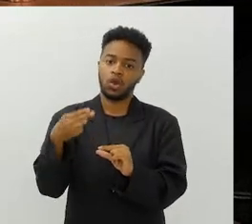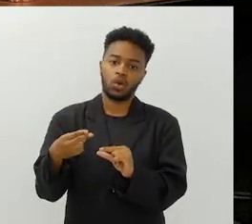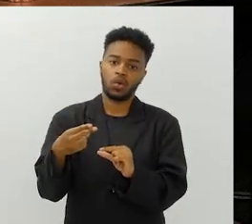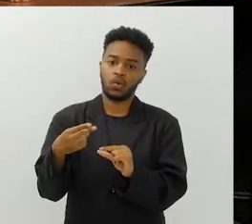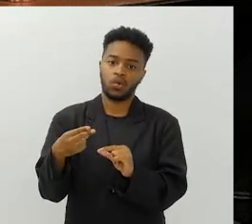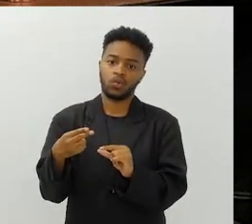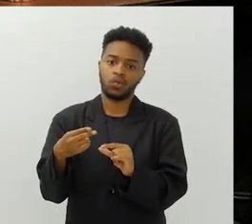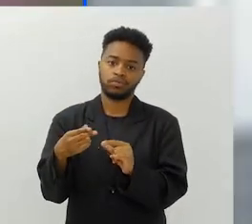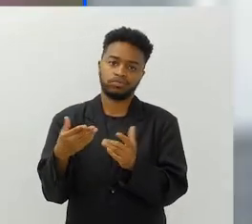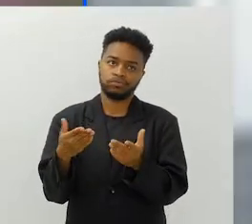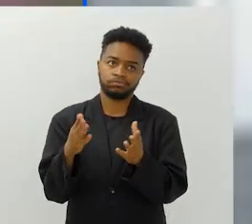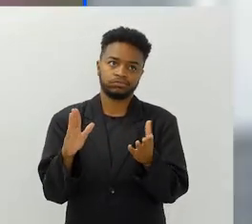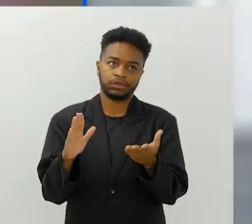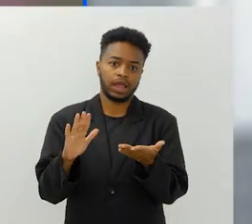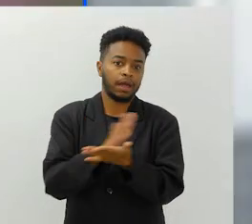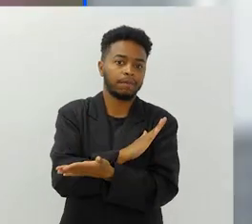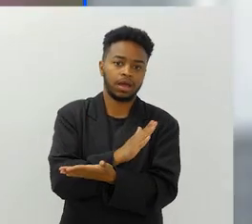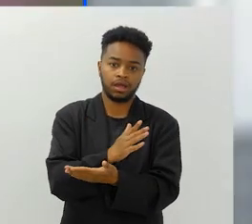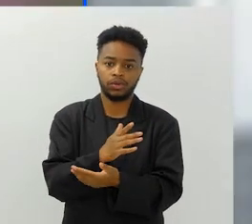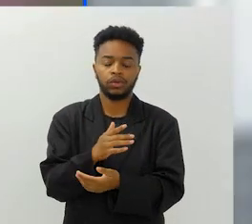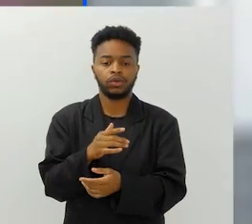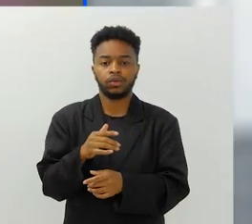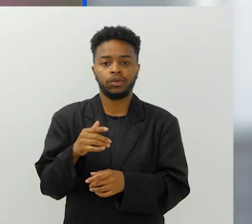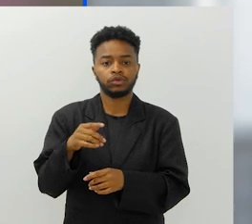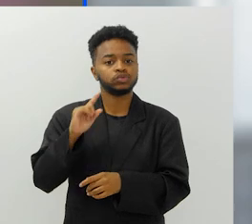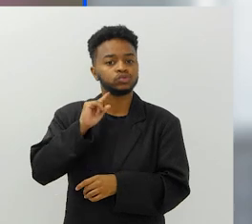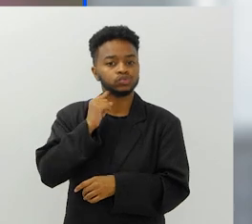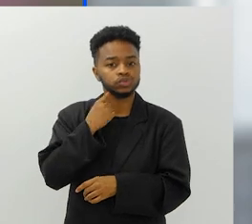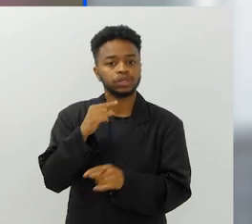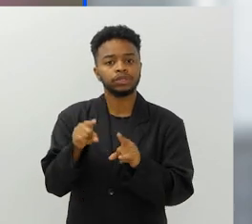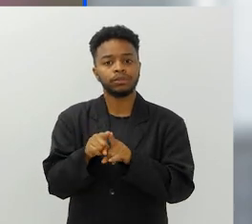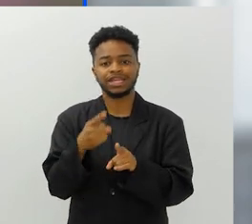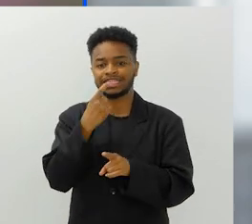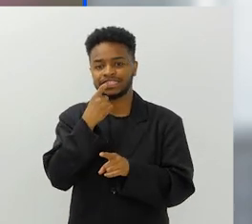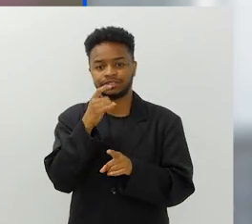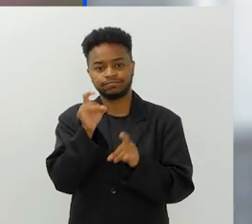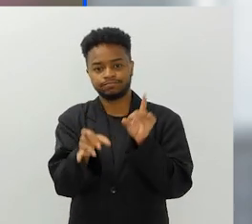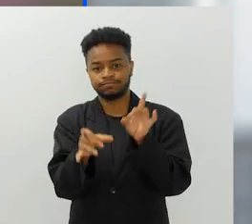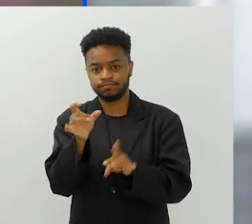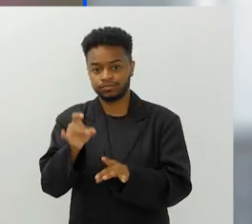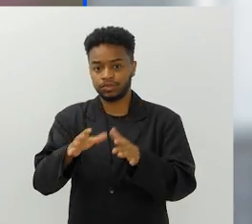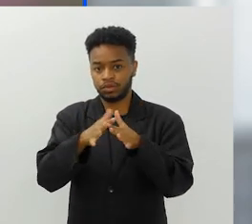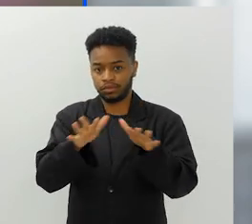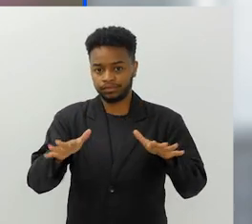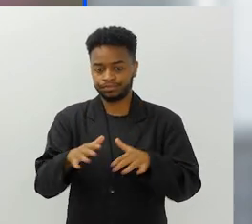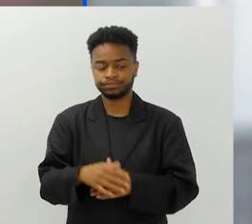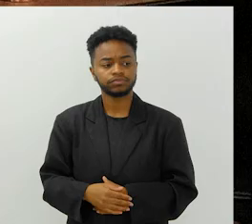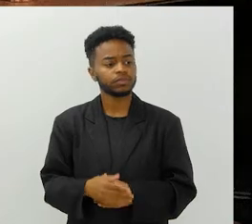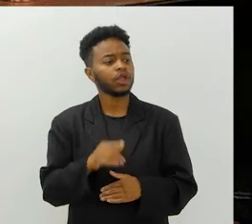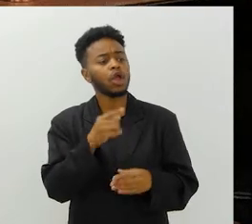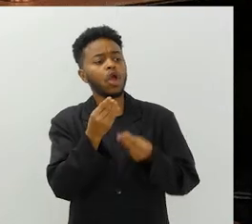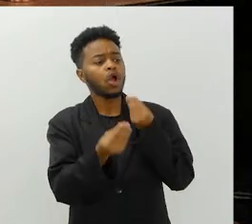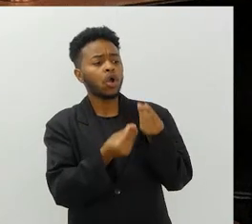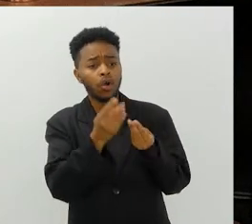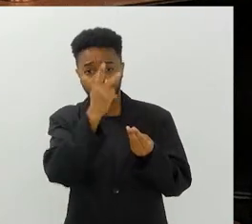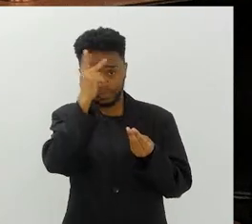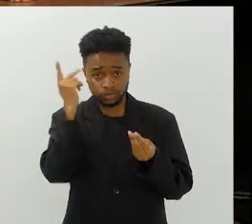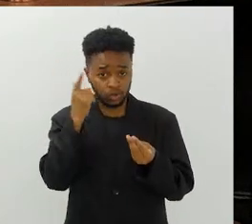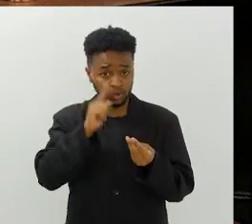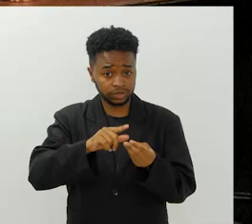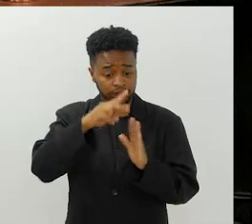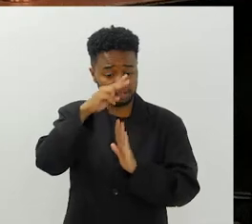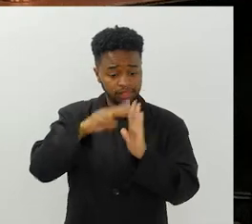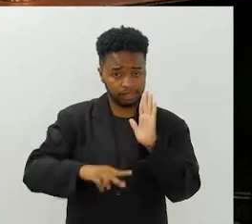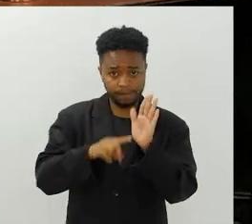Ou minimizar essas questões de poluição, inclusive dos plásticos nos oceanos. Nathalie, como é que as pessoas podem